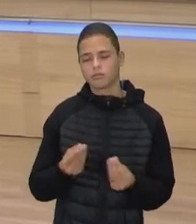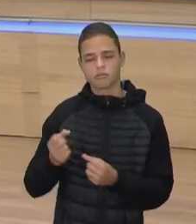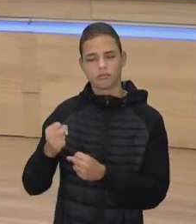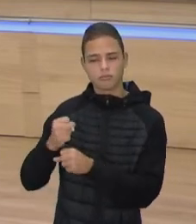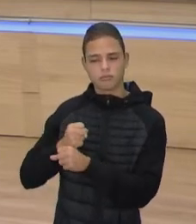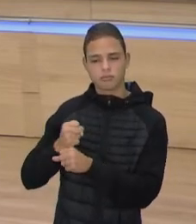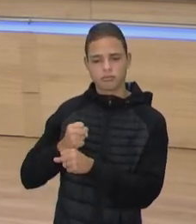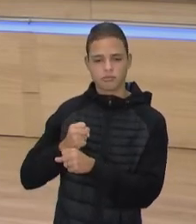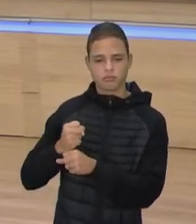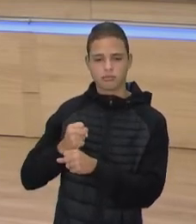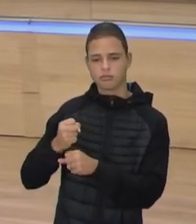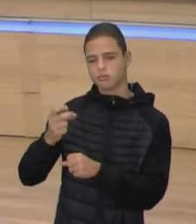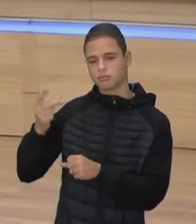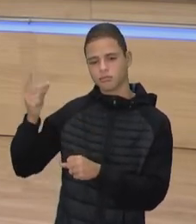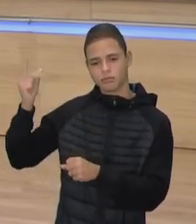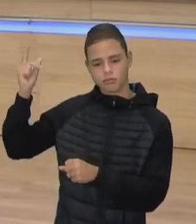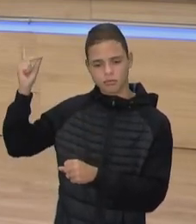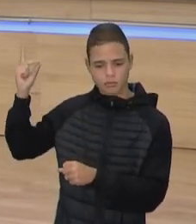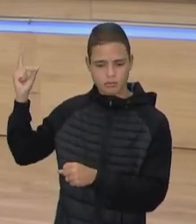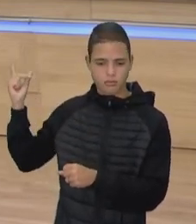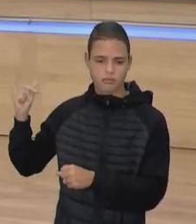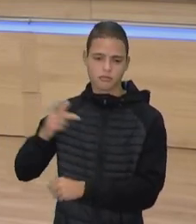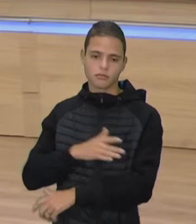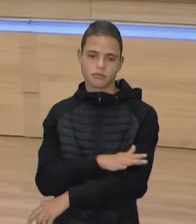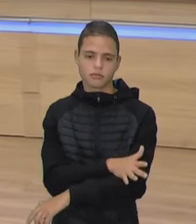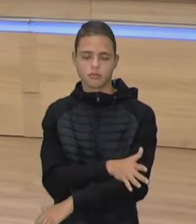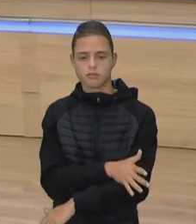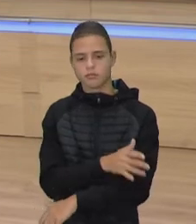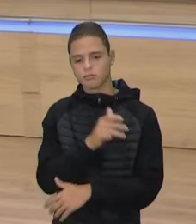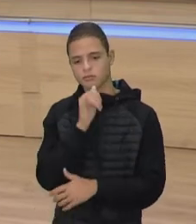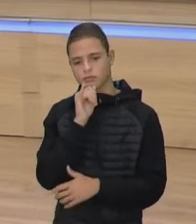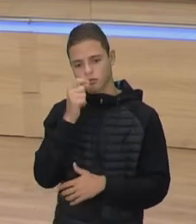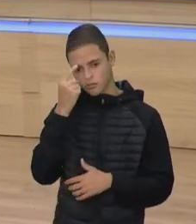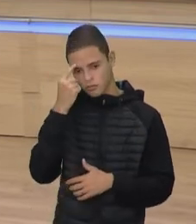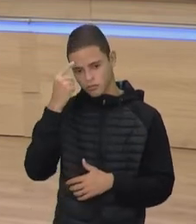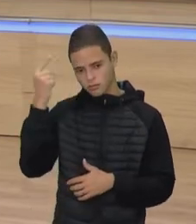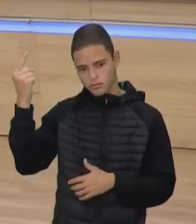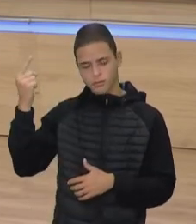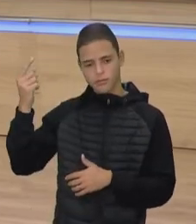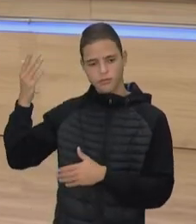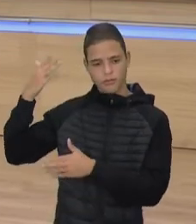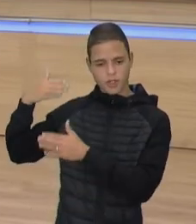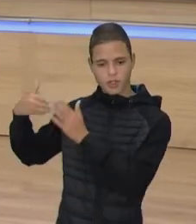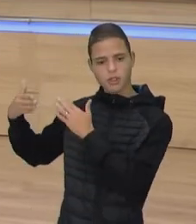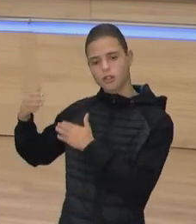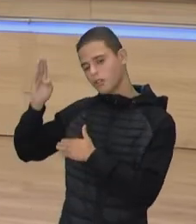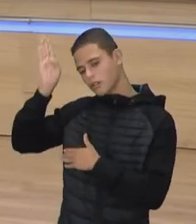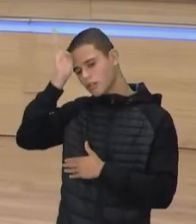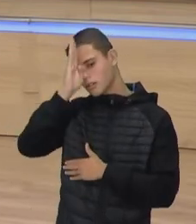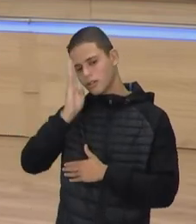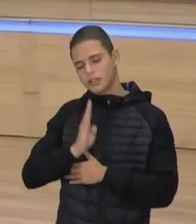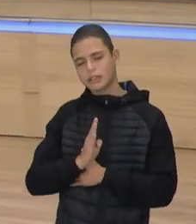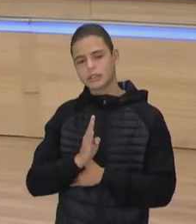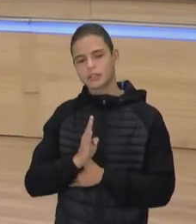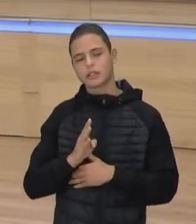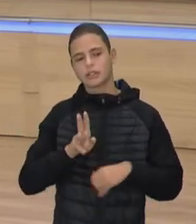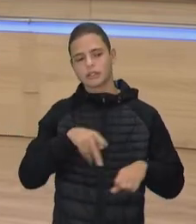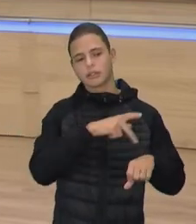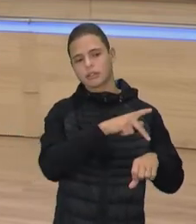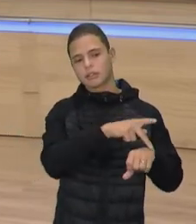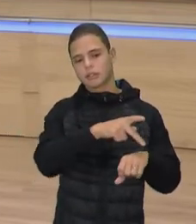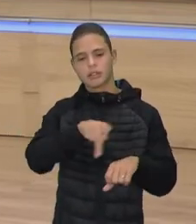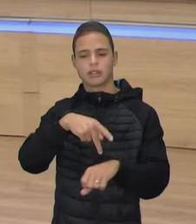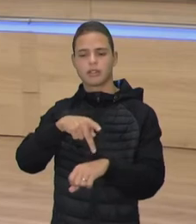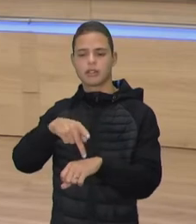muito antigas. Então, por exemplo, pensando no nosso passado colonial do Brasil, de outros países, né?